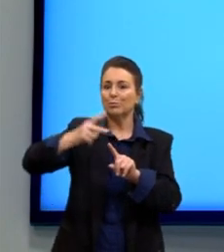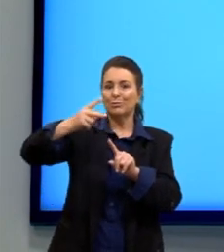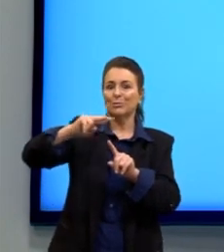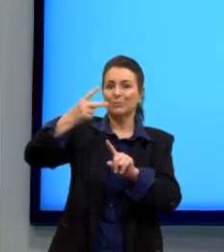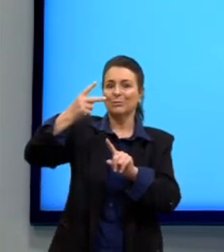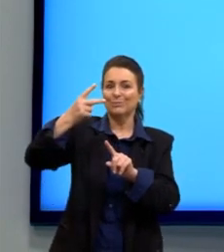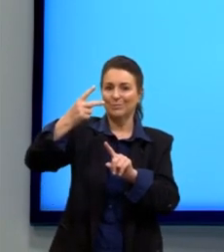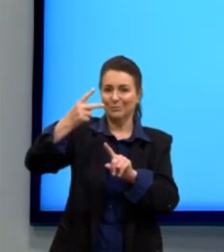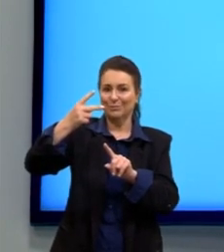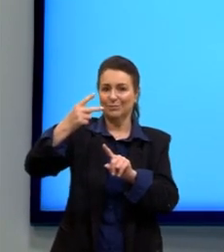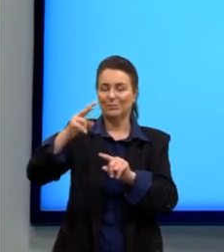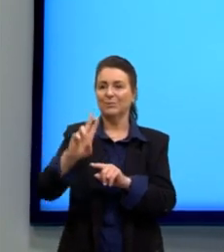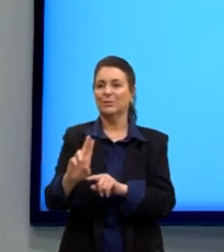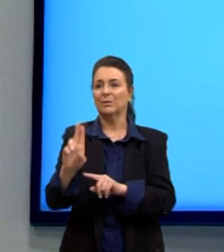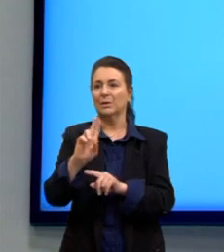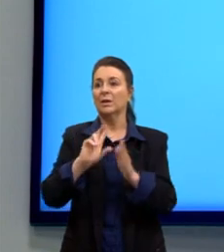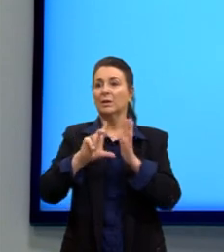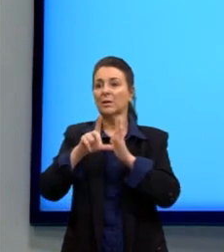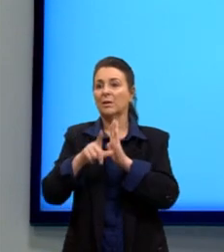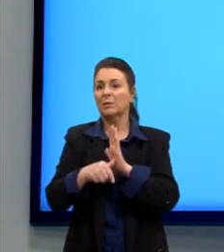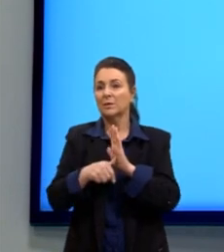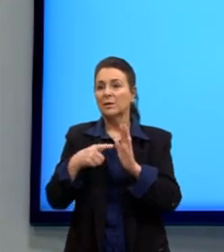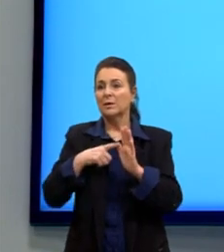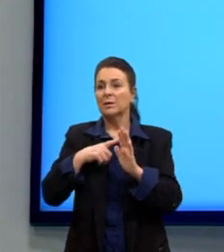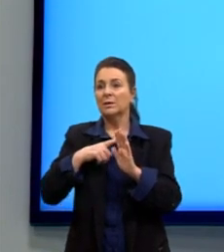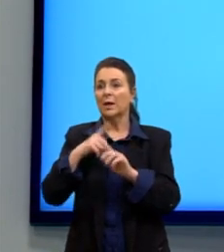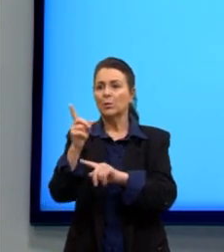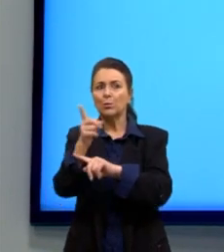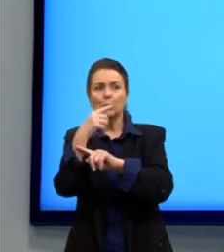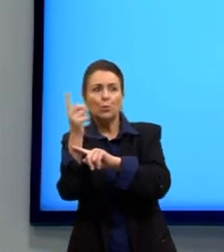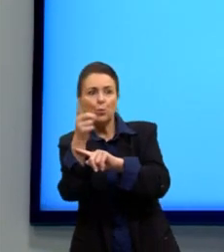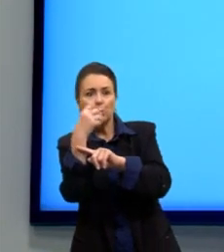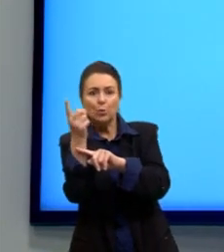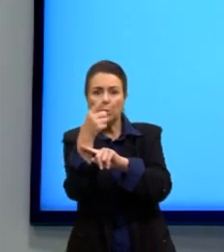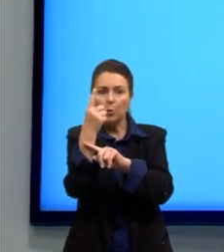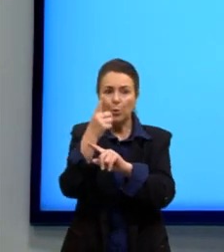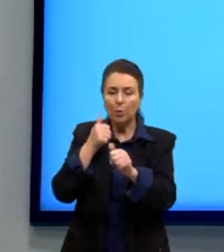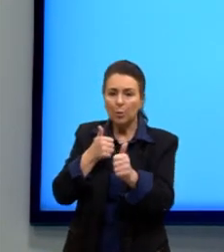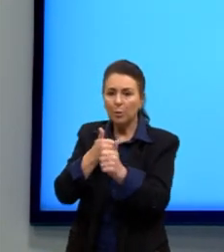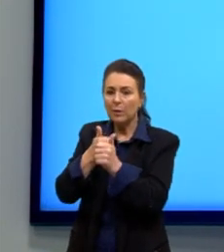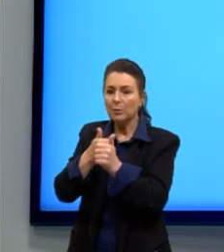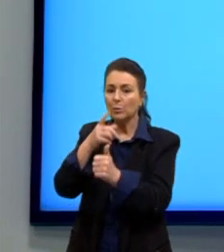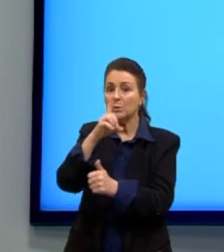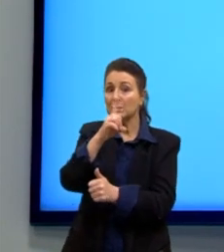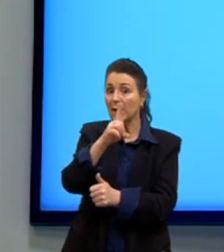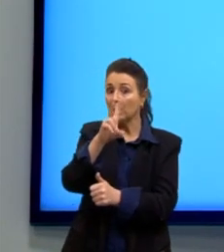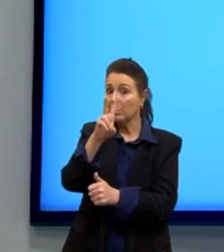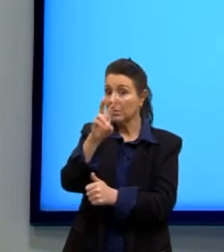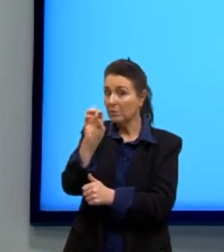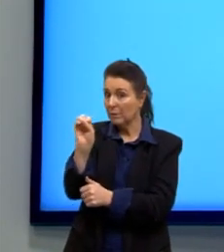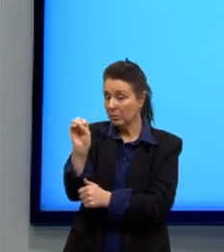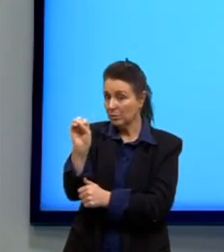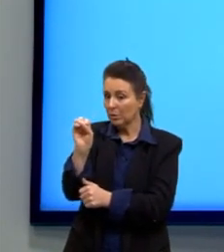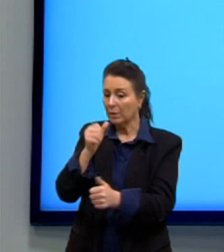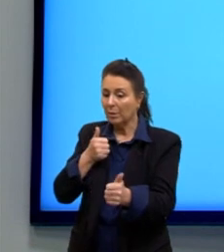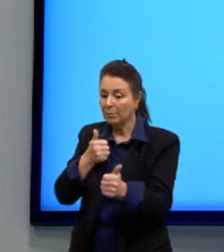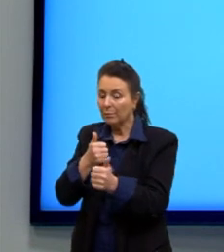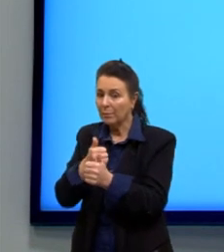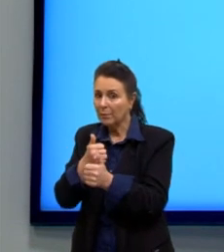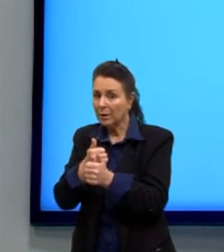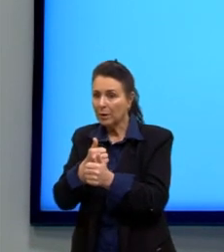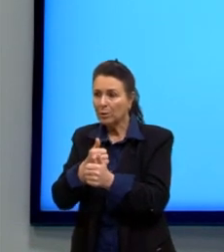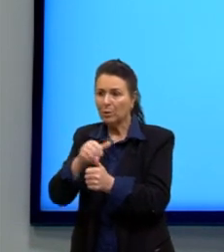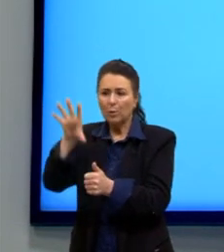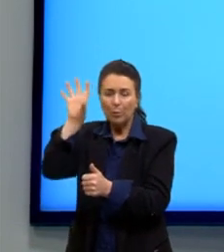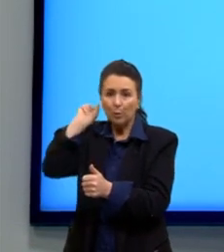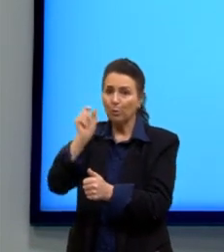exponencial. Depois, então, a gente tem a sirene de alarme próxima, 120, claro que ela tem que estar próxima, aqui já começa,